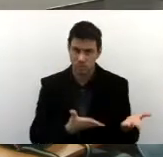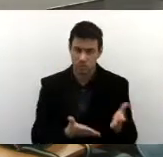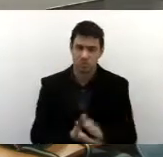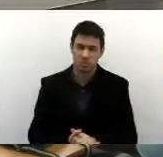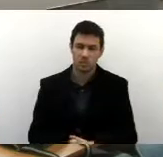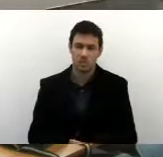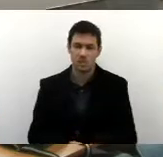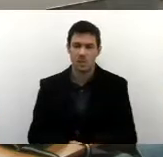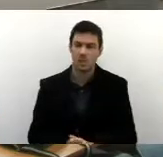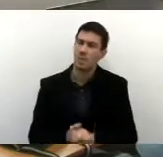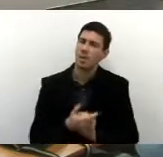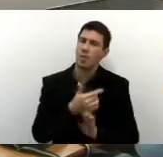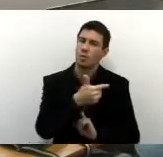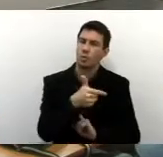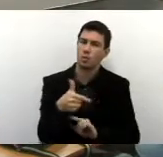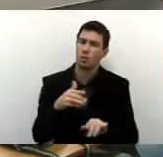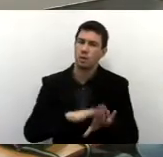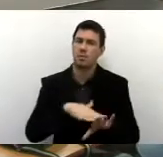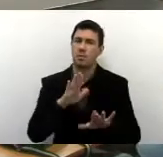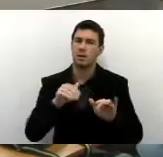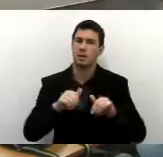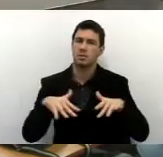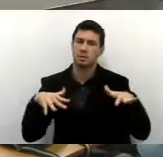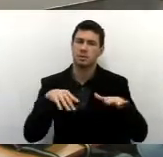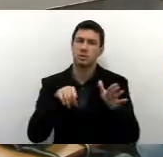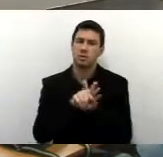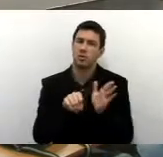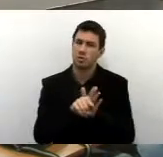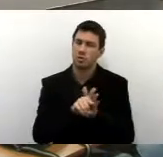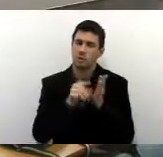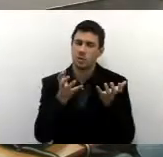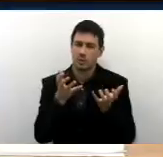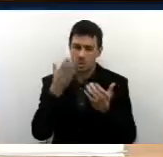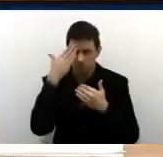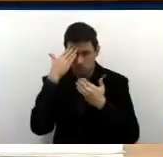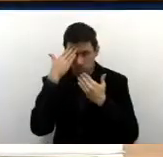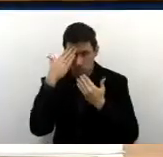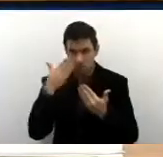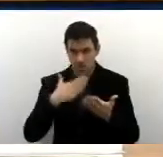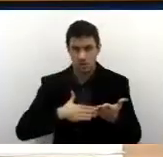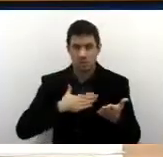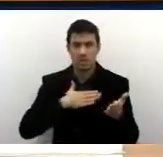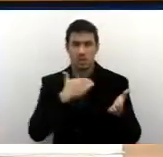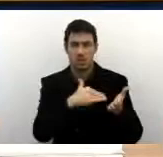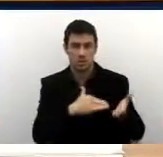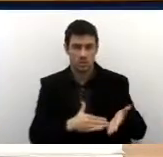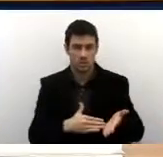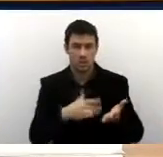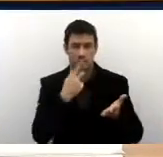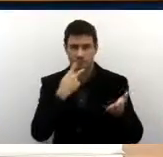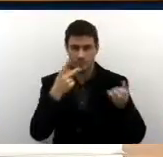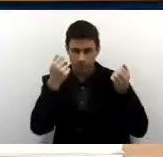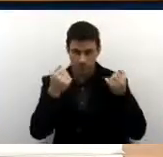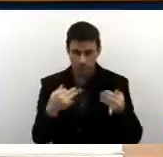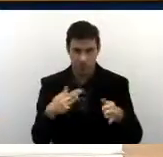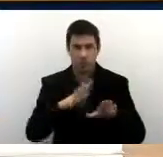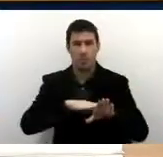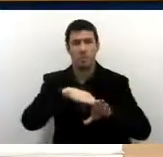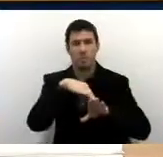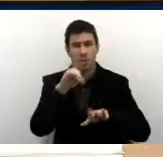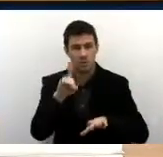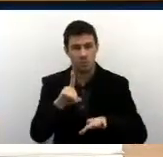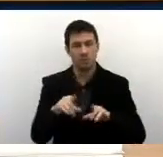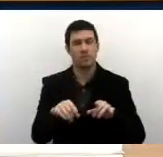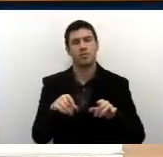Não havendo mais questionamento, secretário, gostaria de agradecer a presença do senhor. Dizer que, mais uma vez,